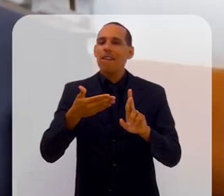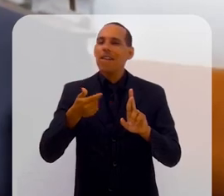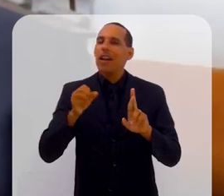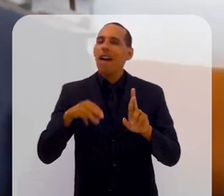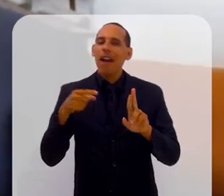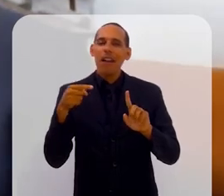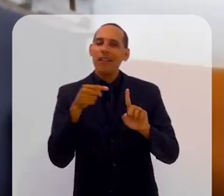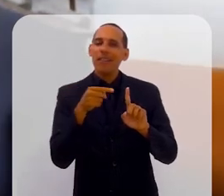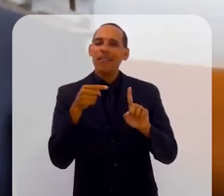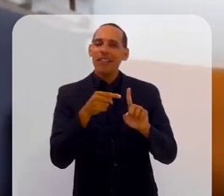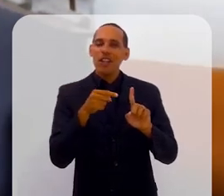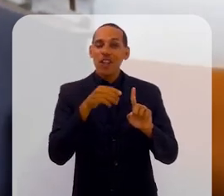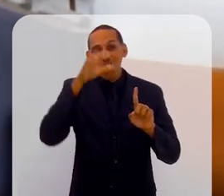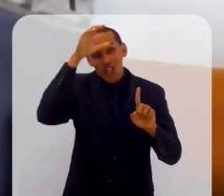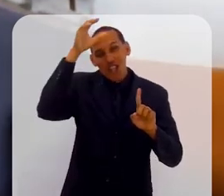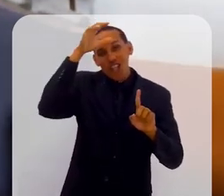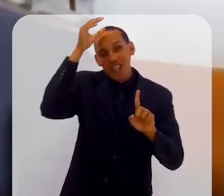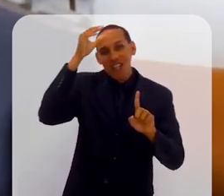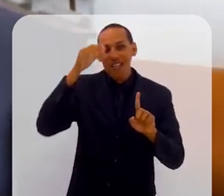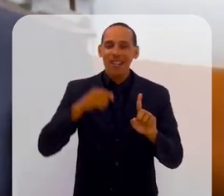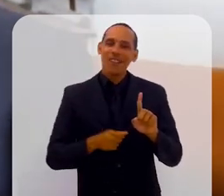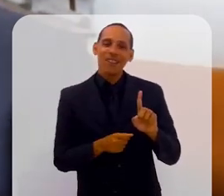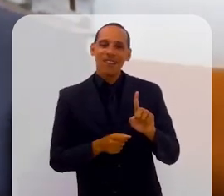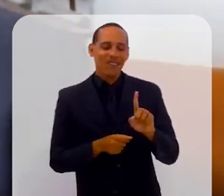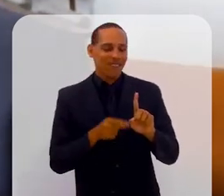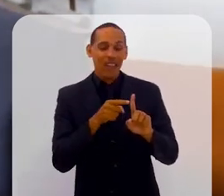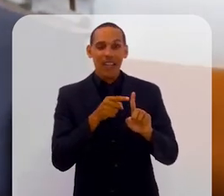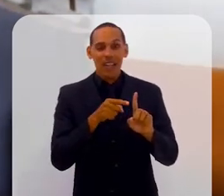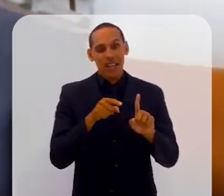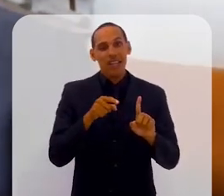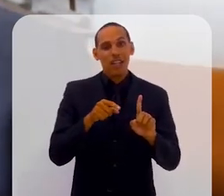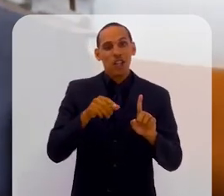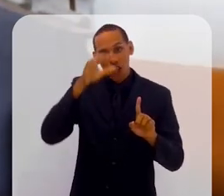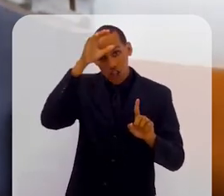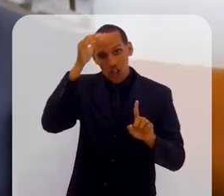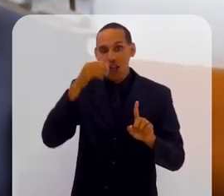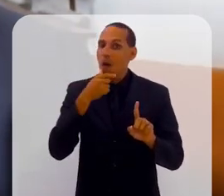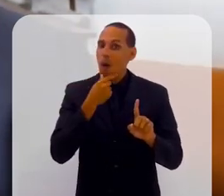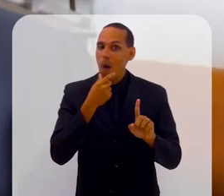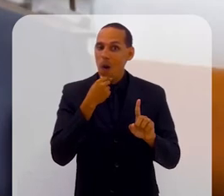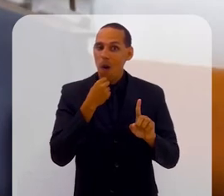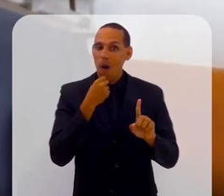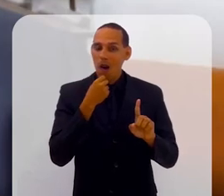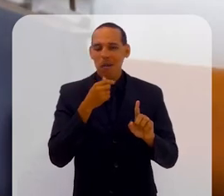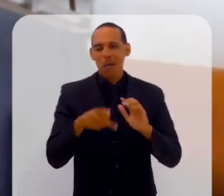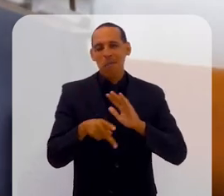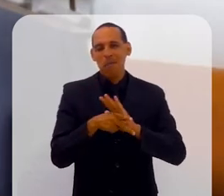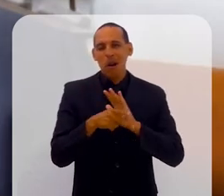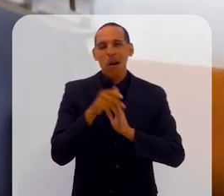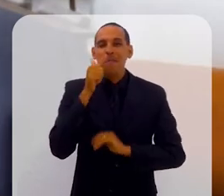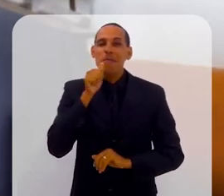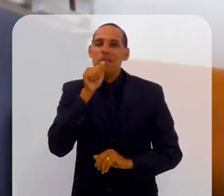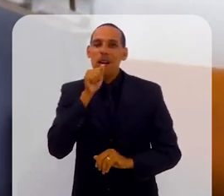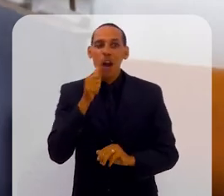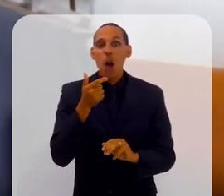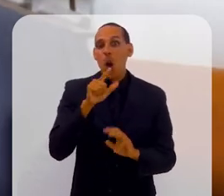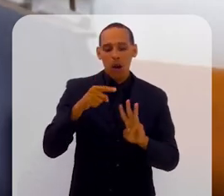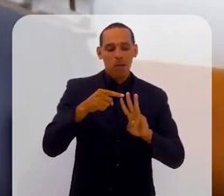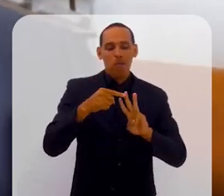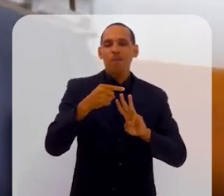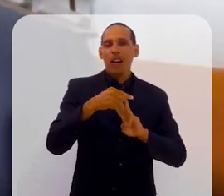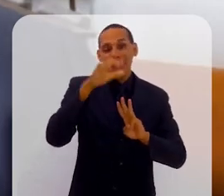dois tios meus, um tio, um irmão da minha mãe e outras duas tias, uma irmã do meu pai e outra